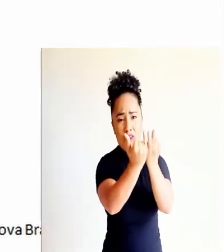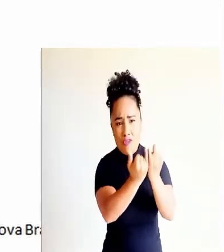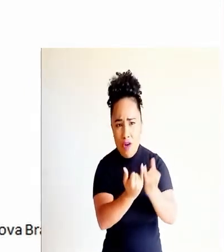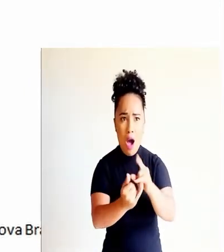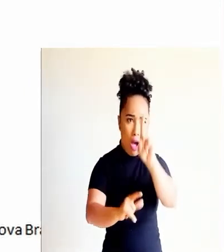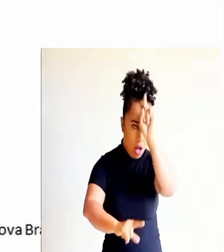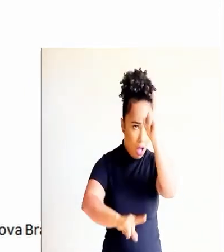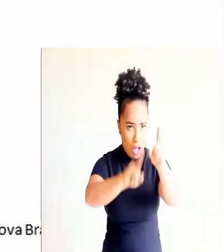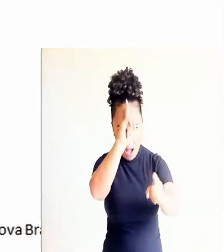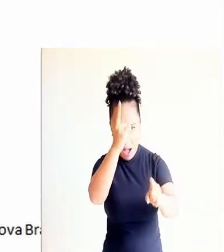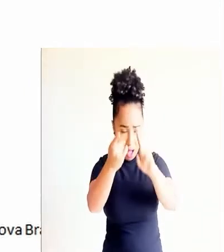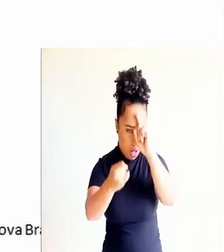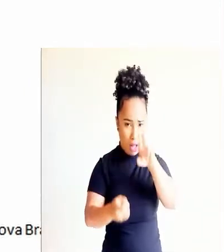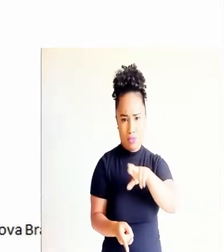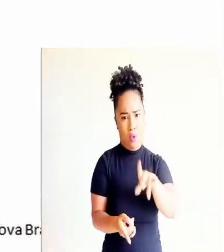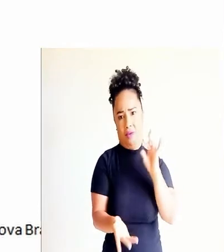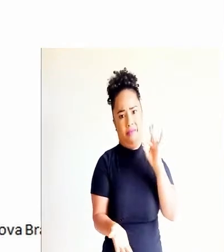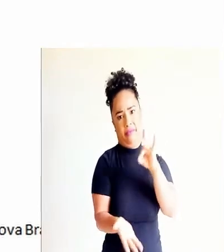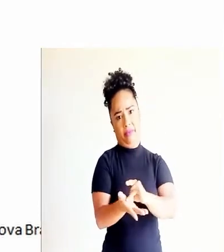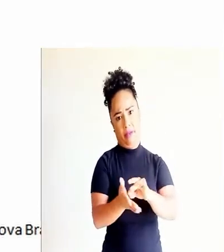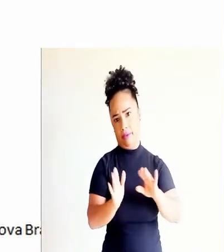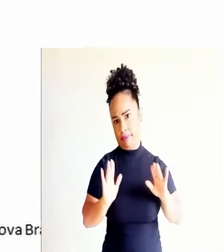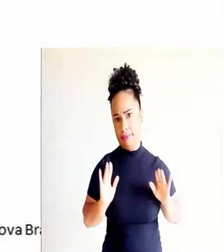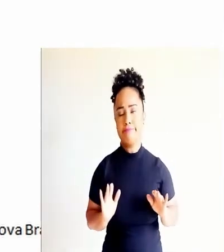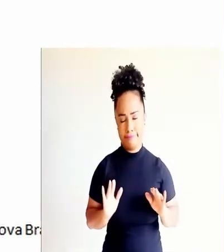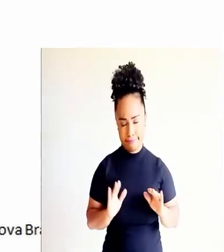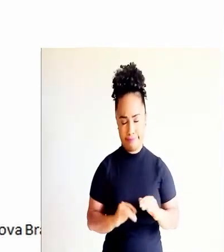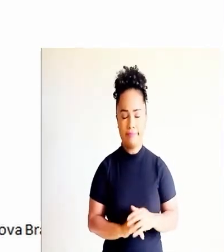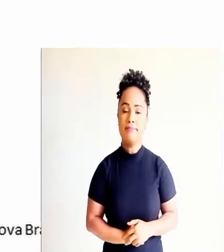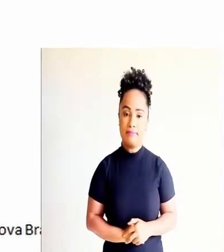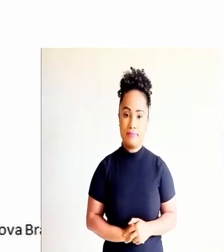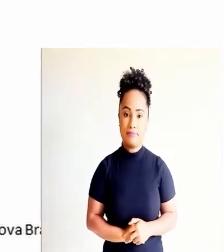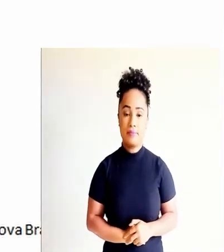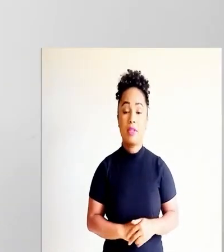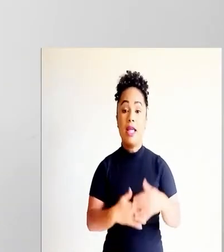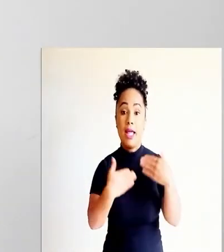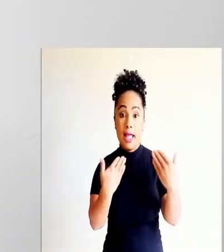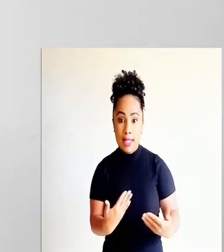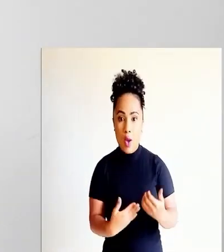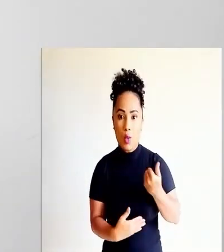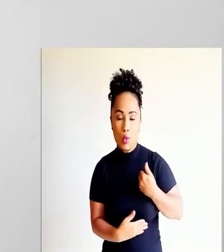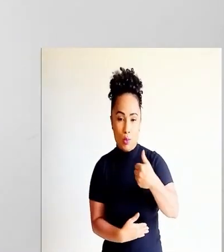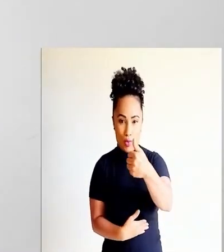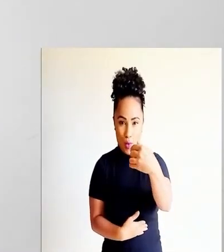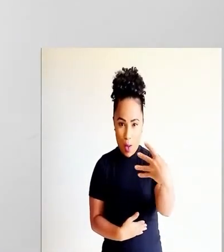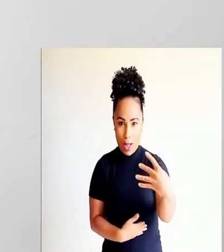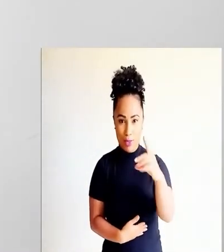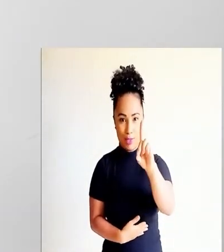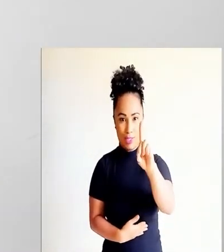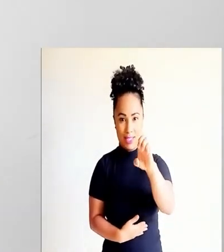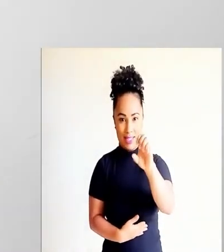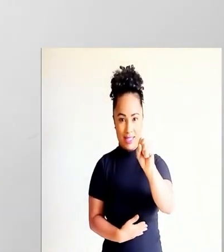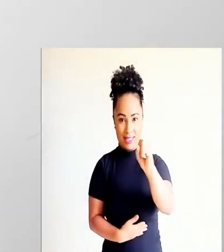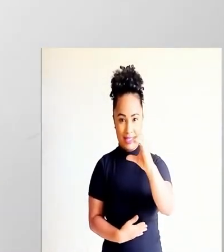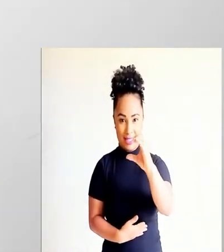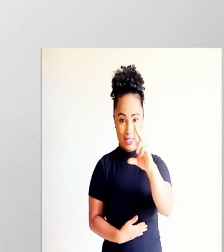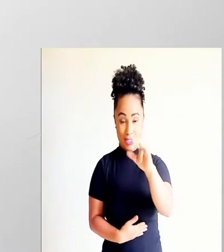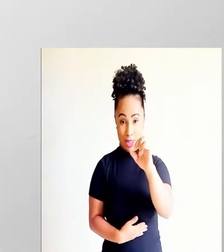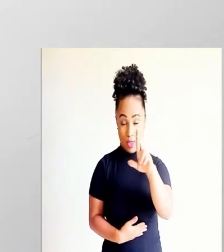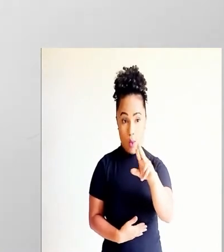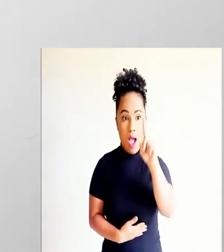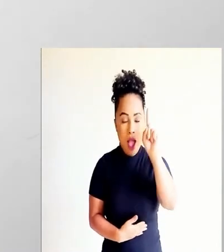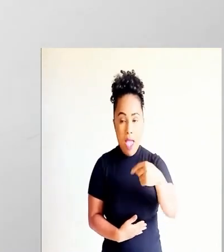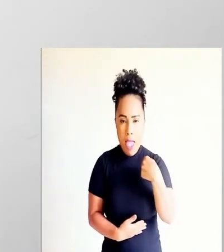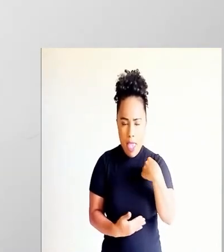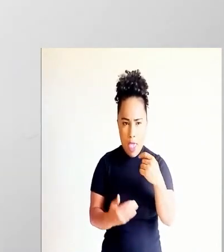boato, é uma fofoca, tudo. Mas não é um fato. Certo? Então, o que é o descritor 14? É essa